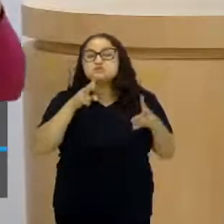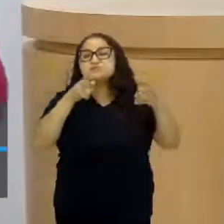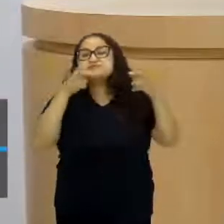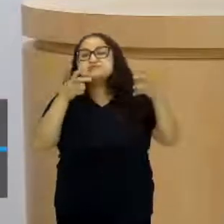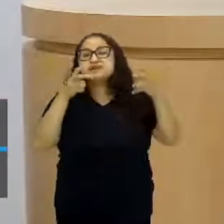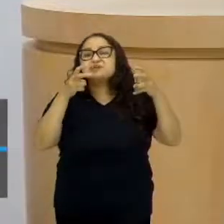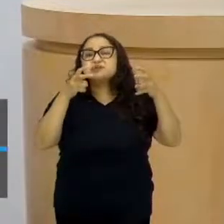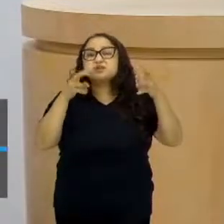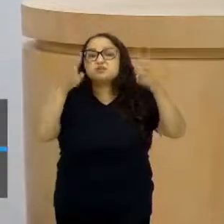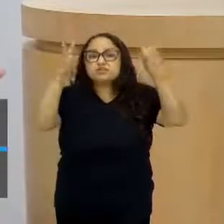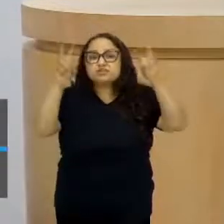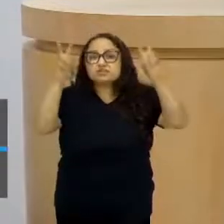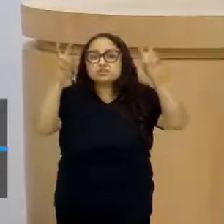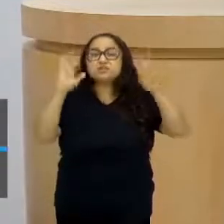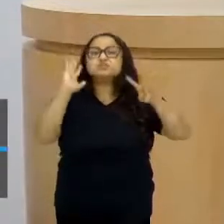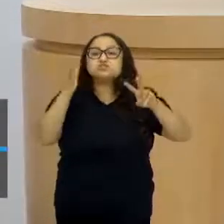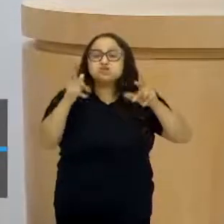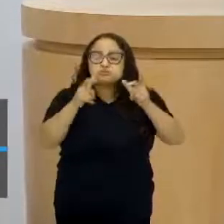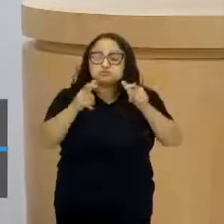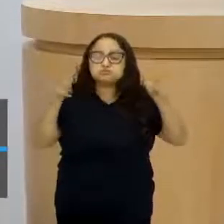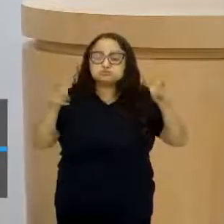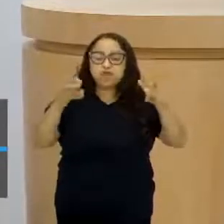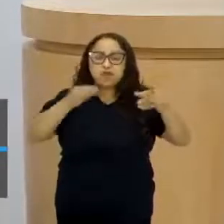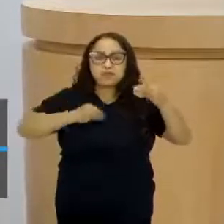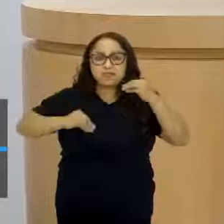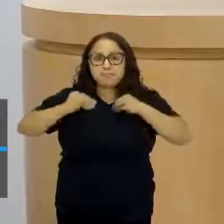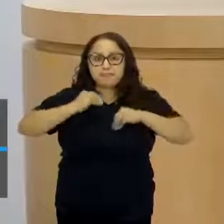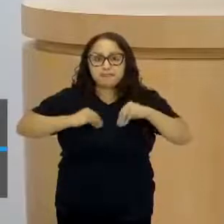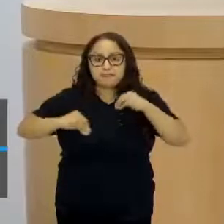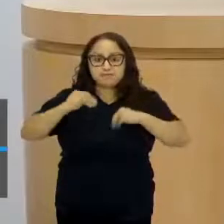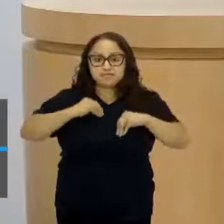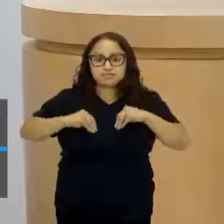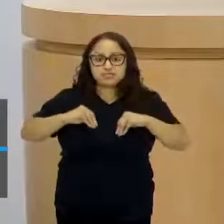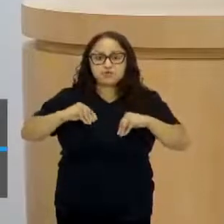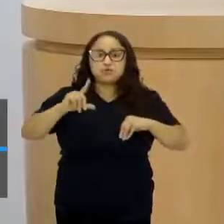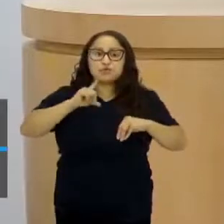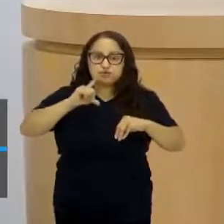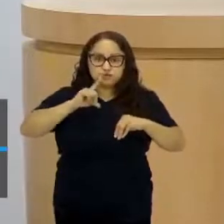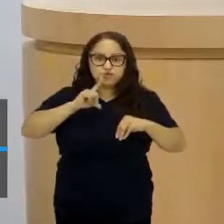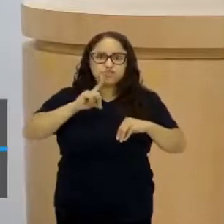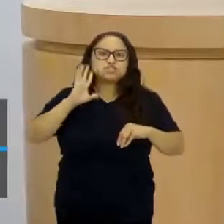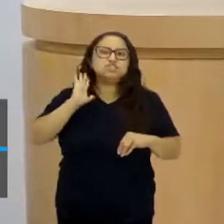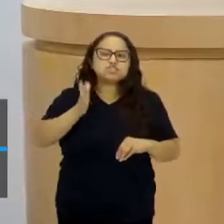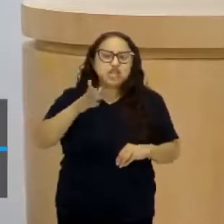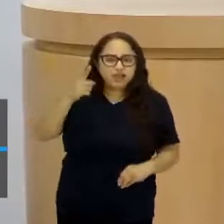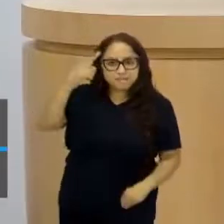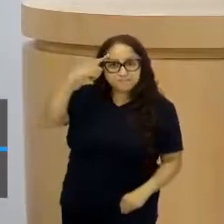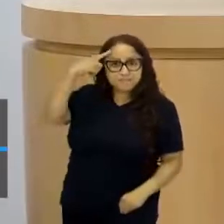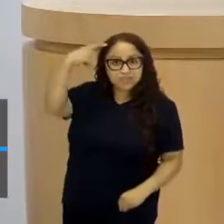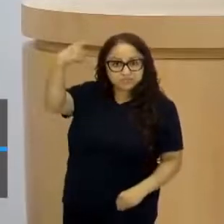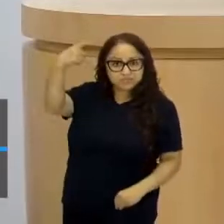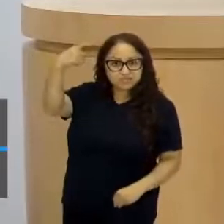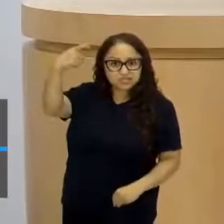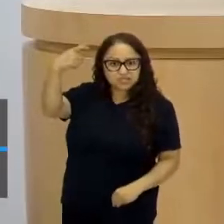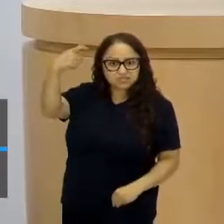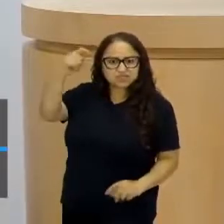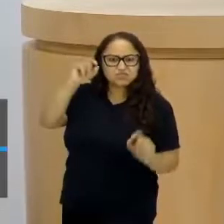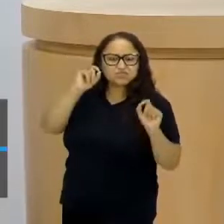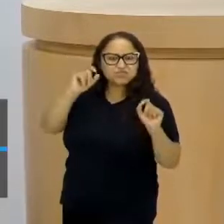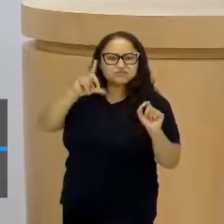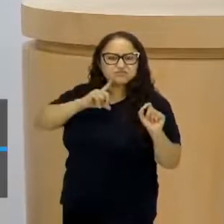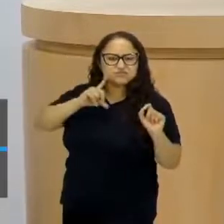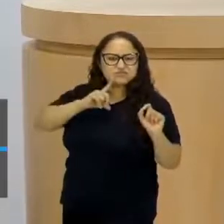mais amplo, que é a depressão, eu vou defender a ideia de que um start ali pra